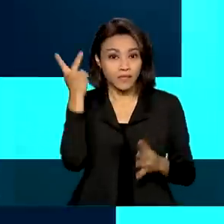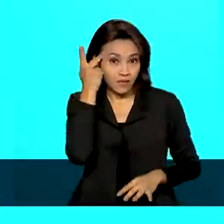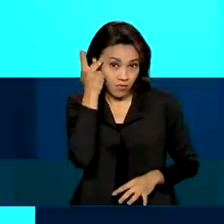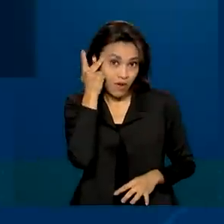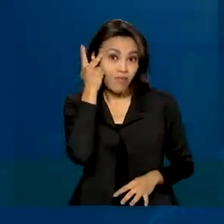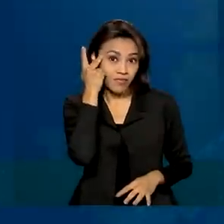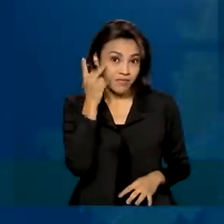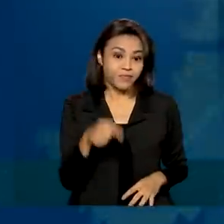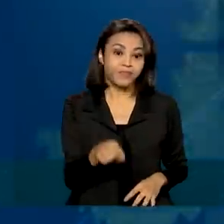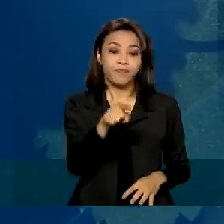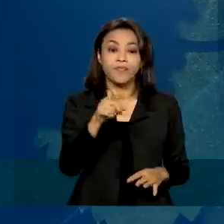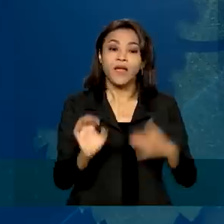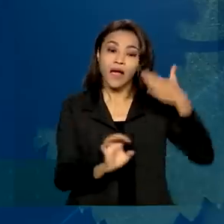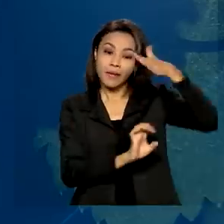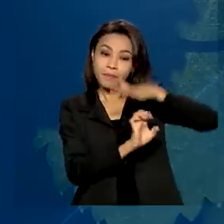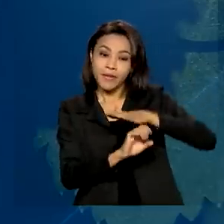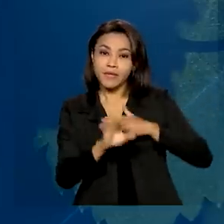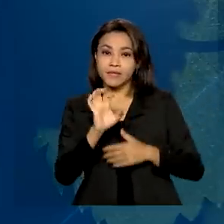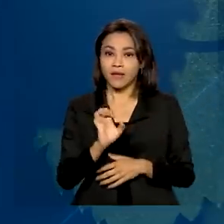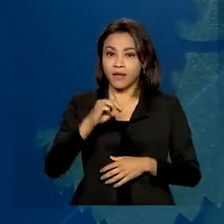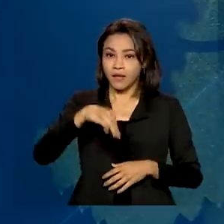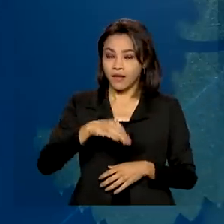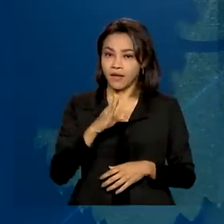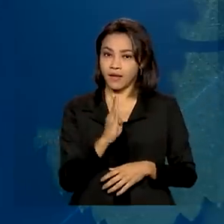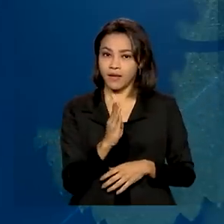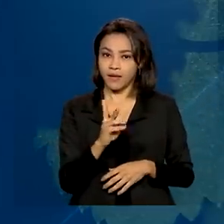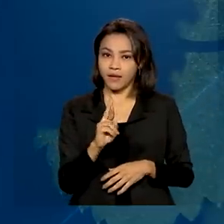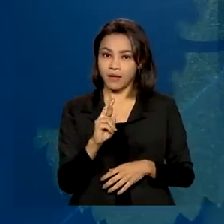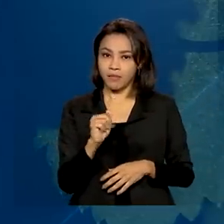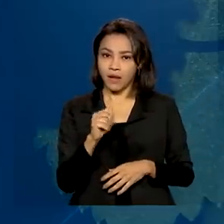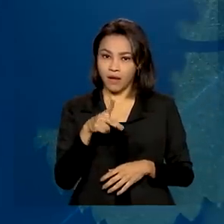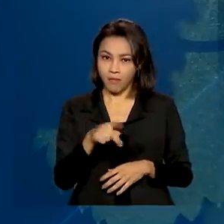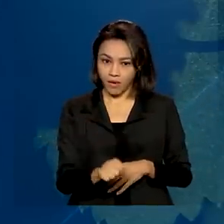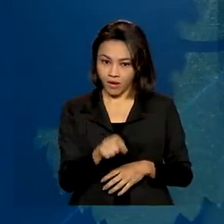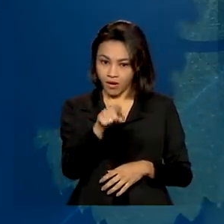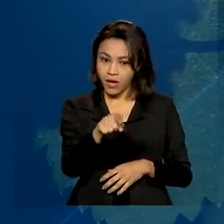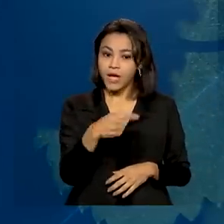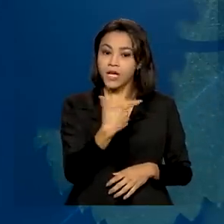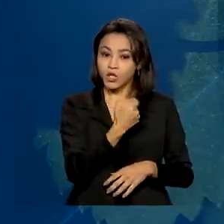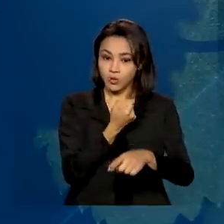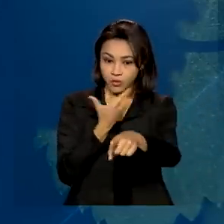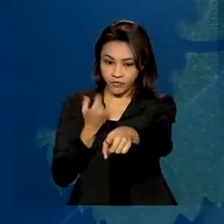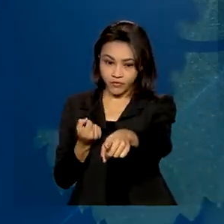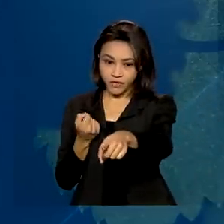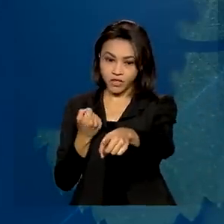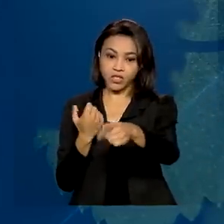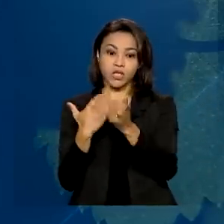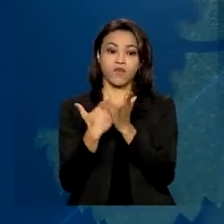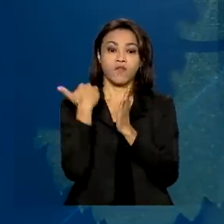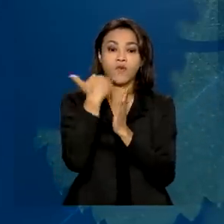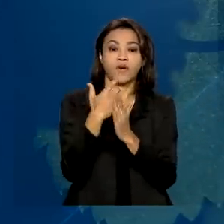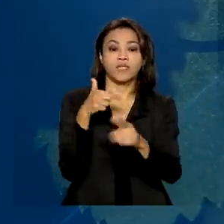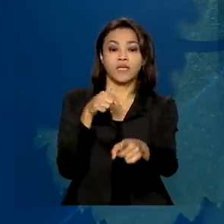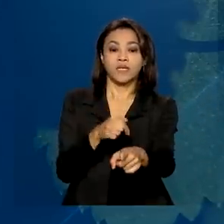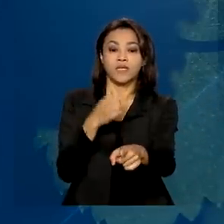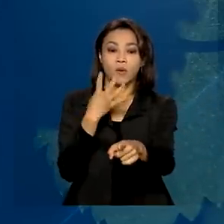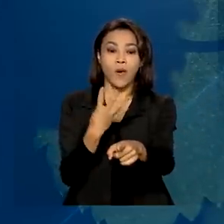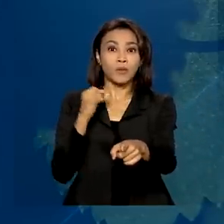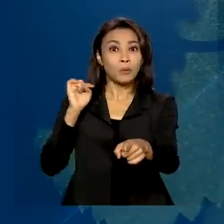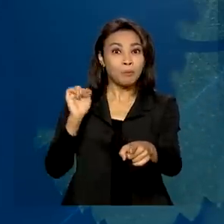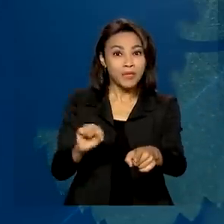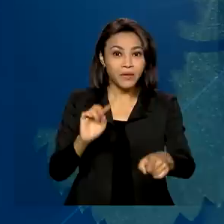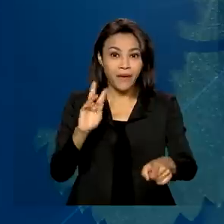Segundo a Embrapa, a área plantada com videiras no Brasil, em 2020, superou 74 mil